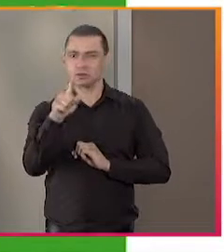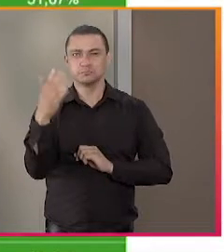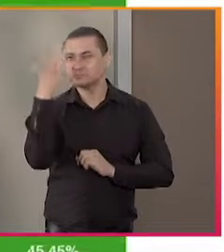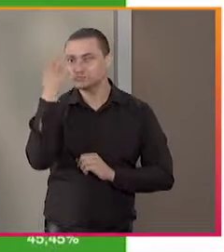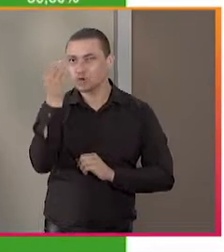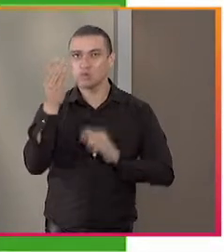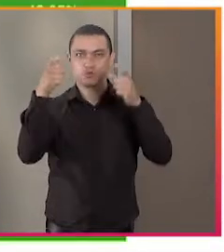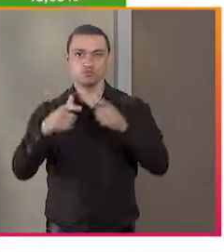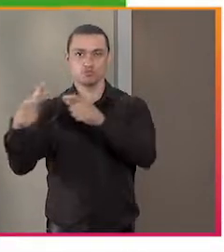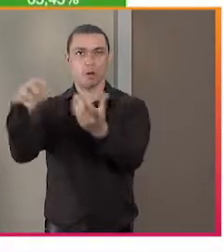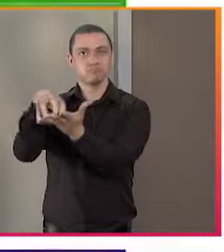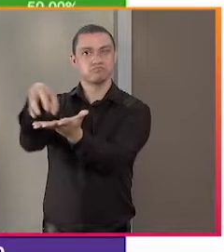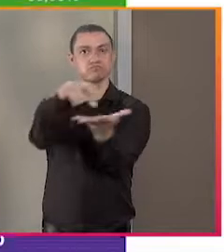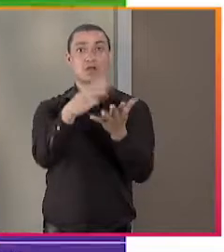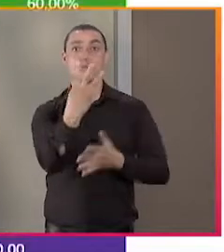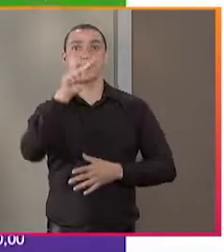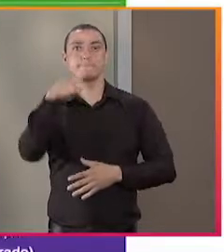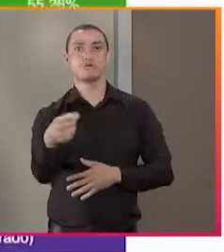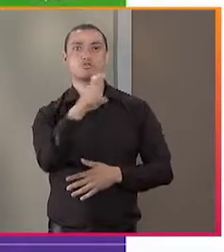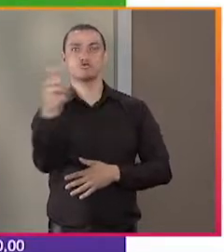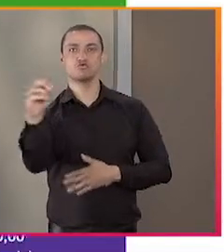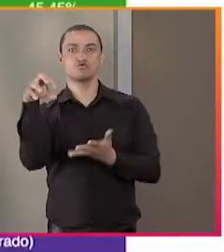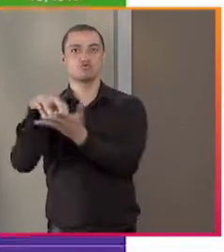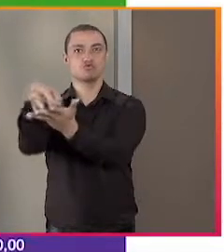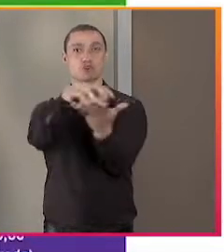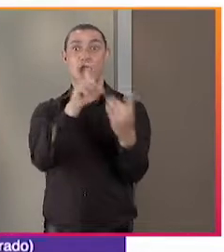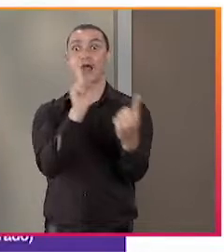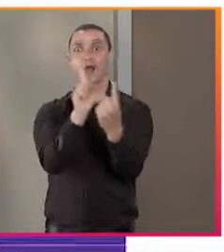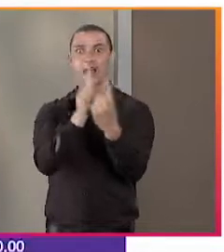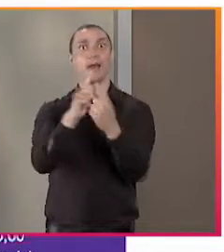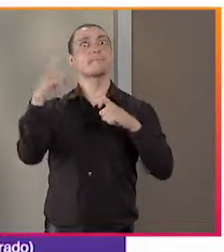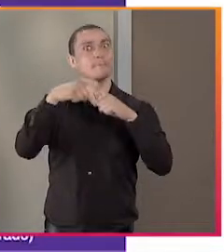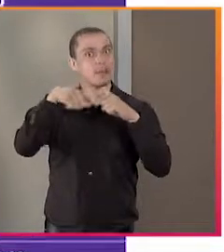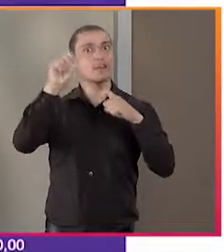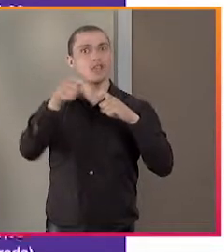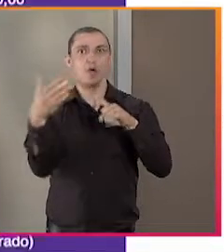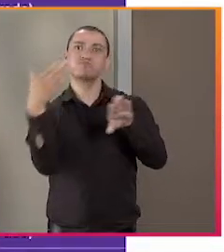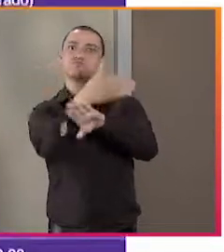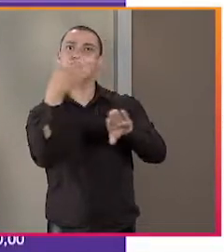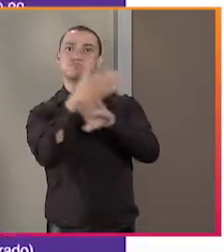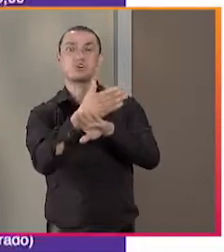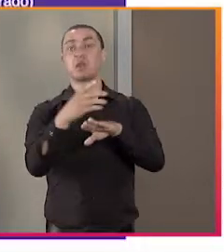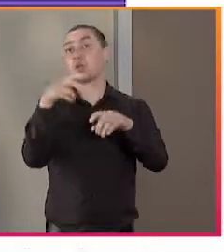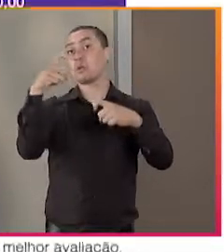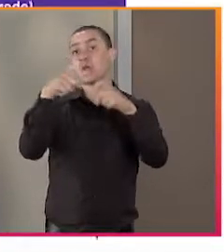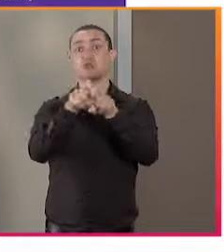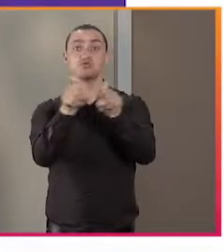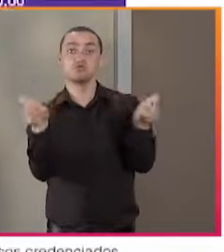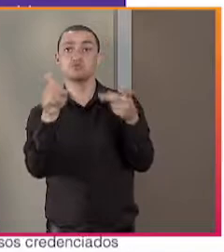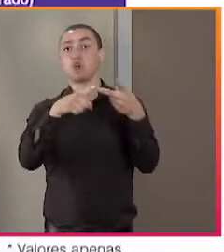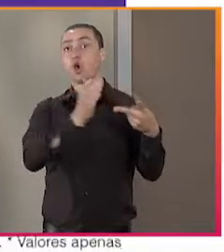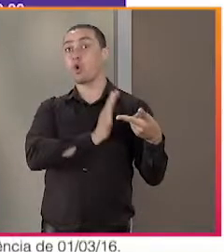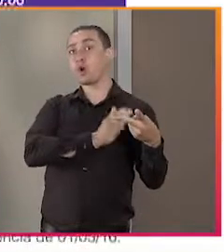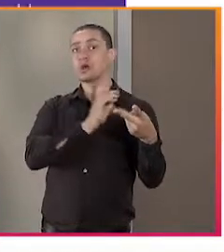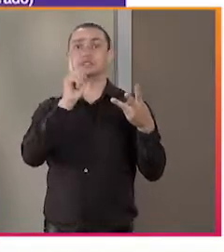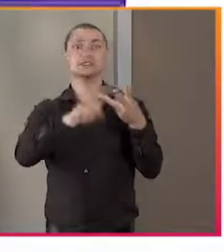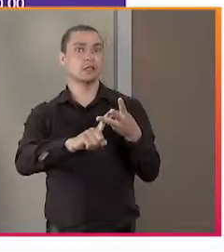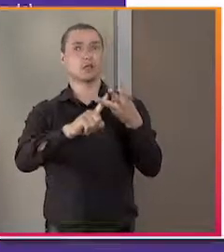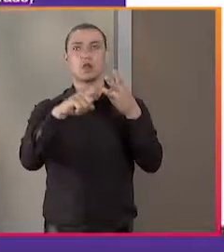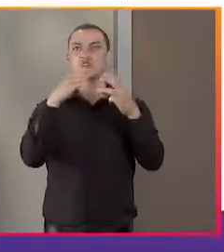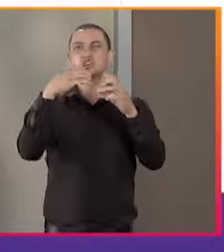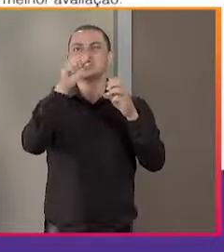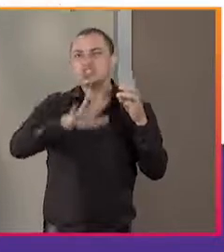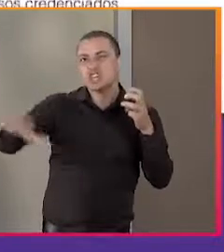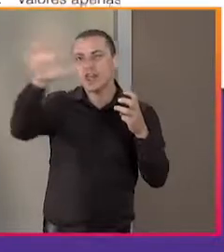Pra você ter uma ideia, são mais de 3.500 clínicas e consultórios pra você fazer a sua consulta com ginecologista, cardiologista,